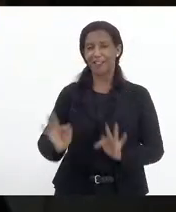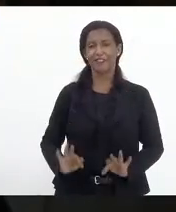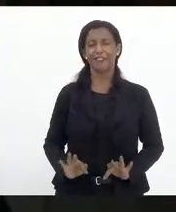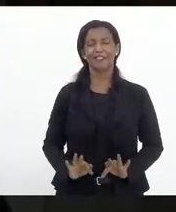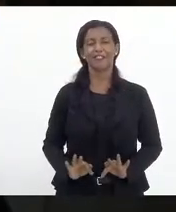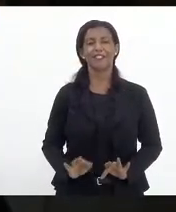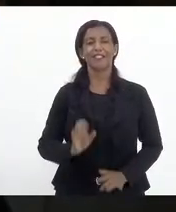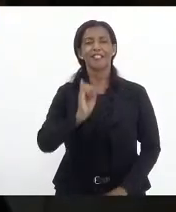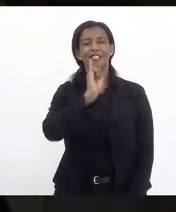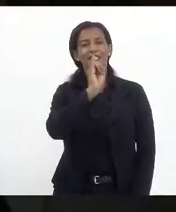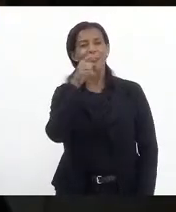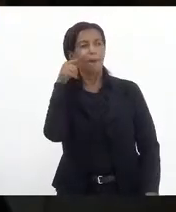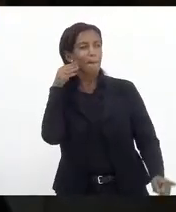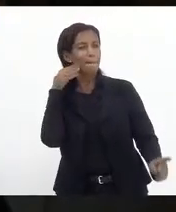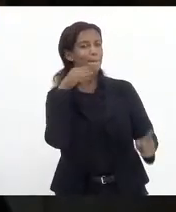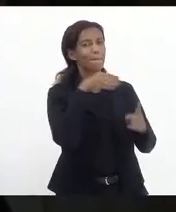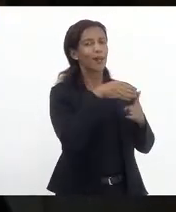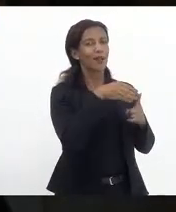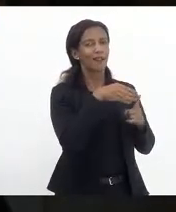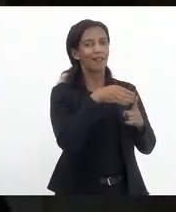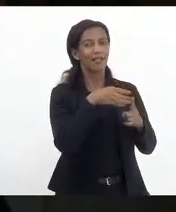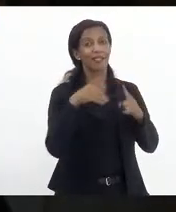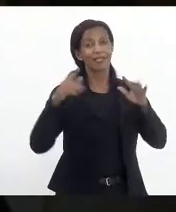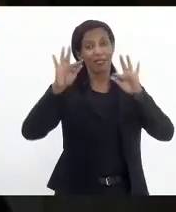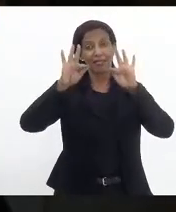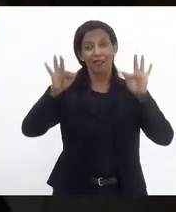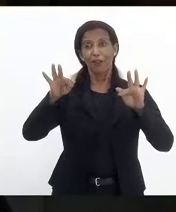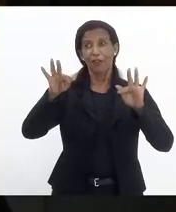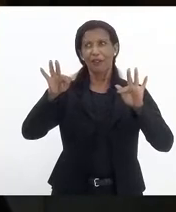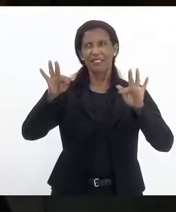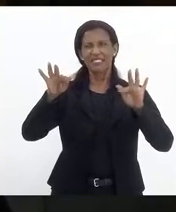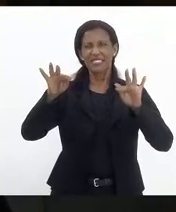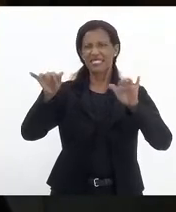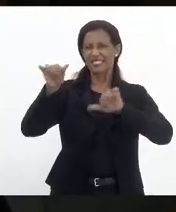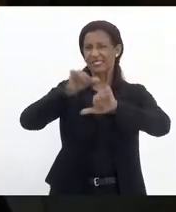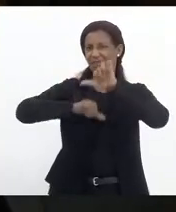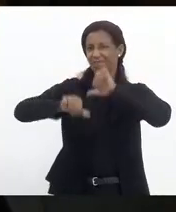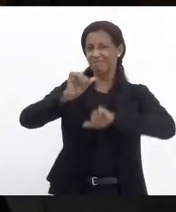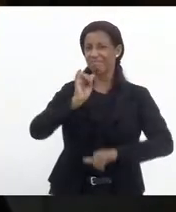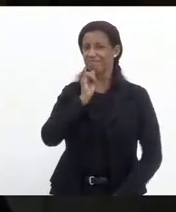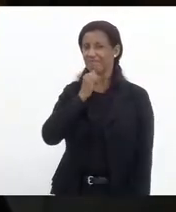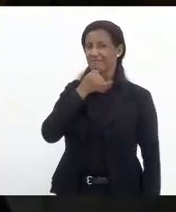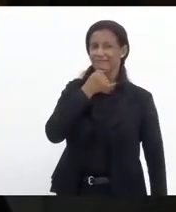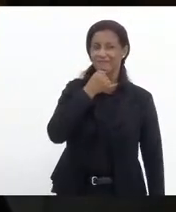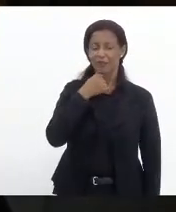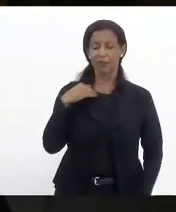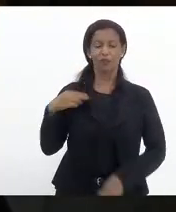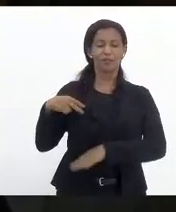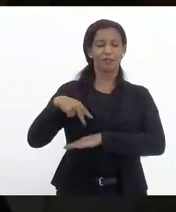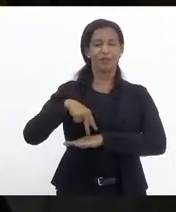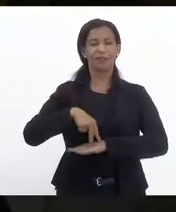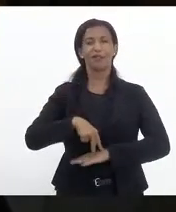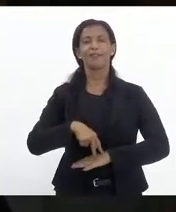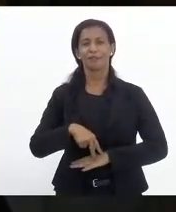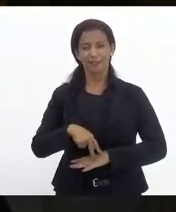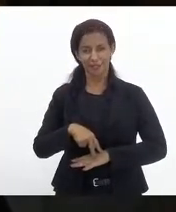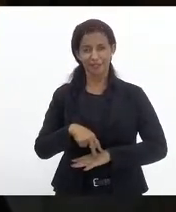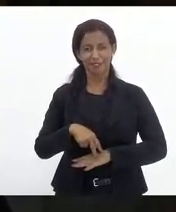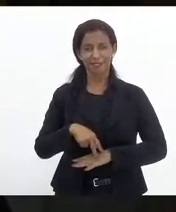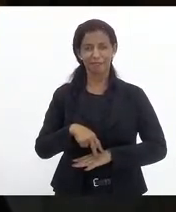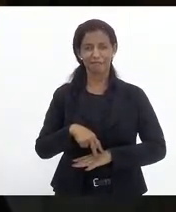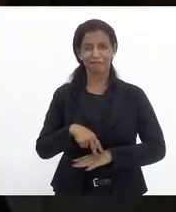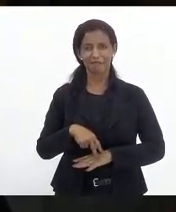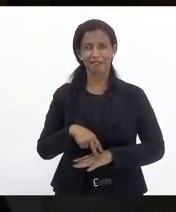E se eu acertar, ficarei muito triste, mas estarei aqui de plantão para as